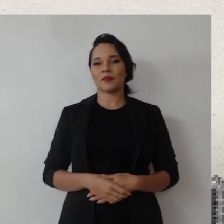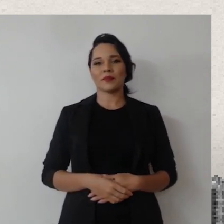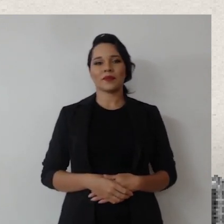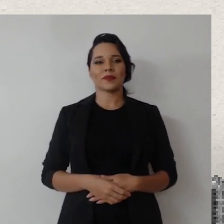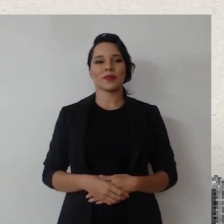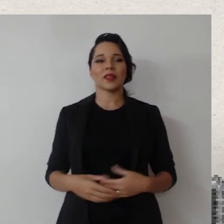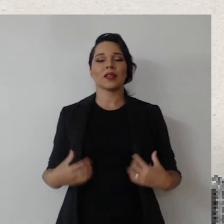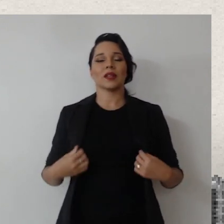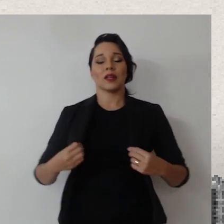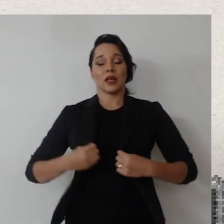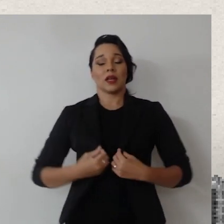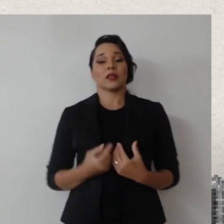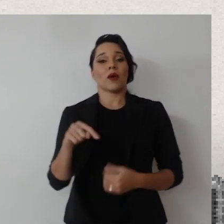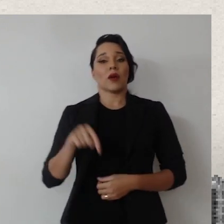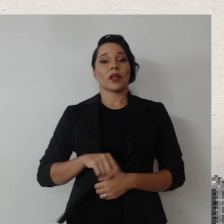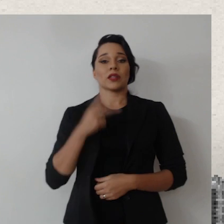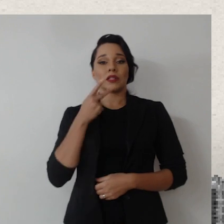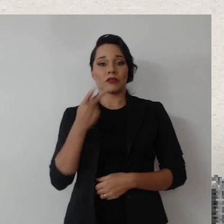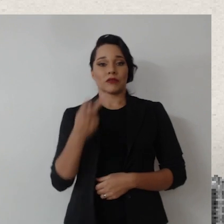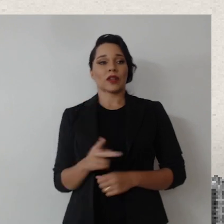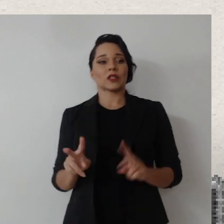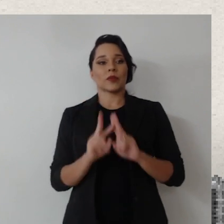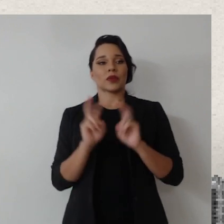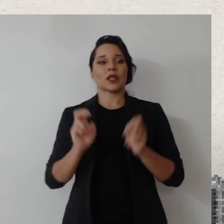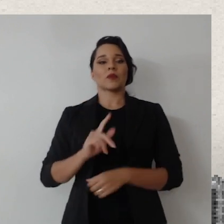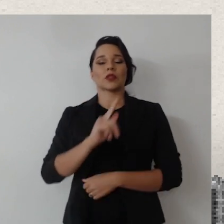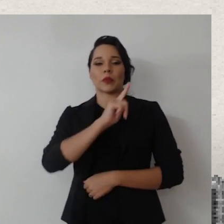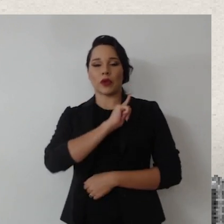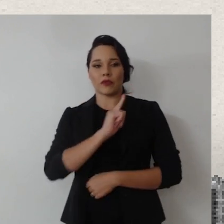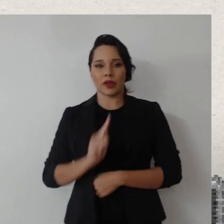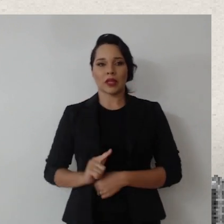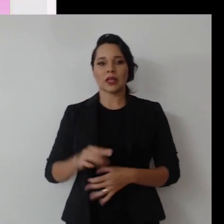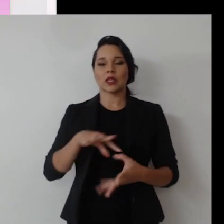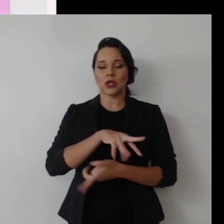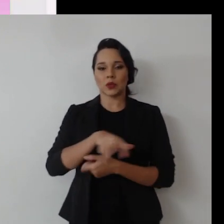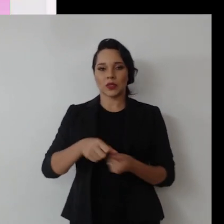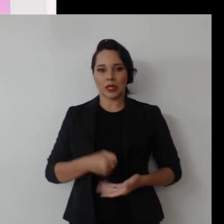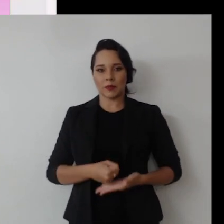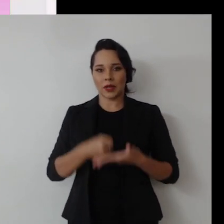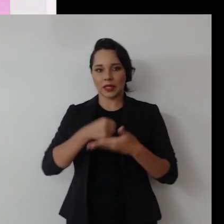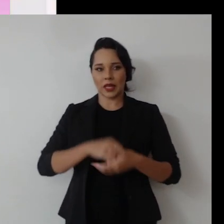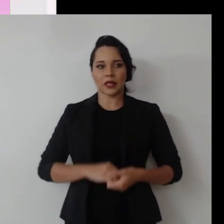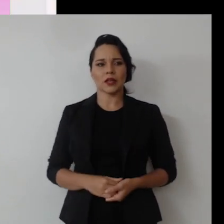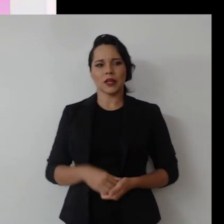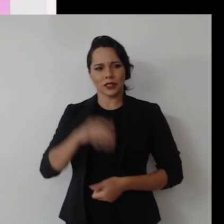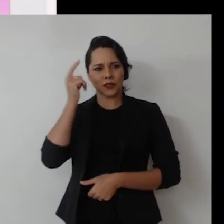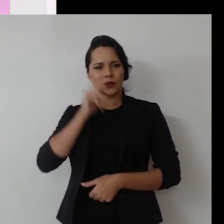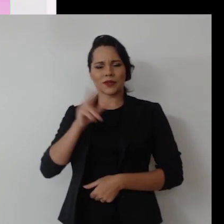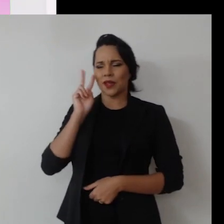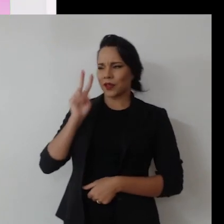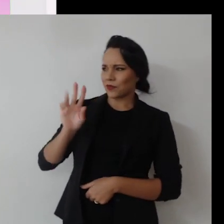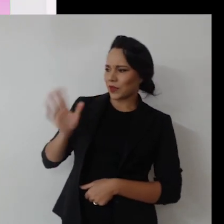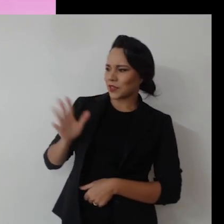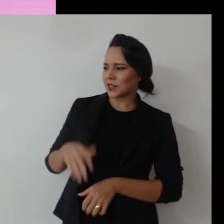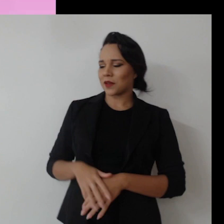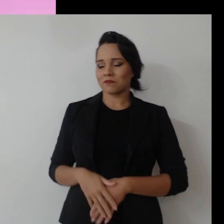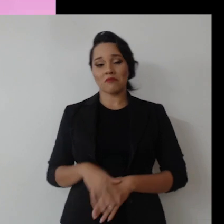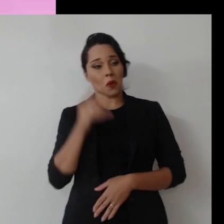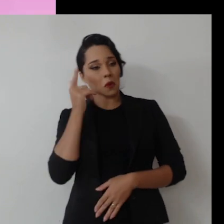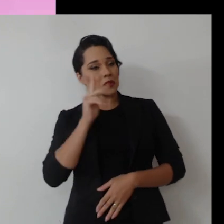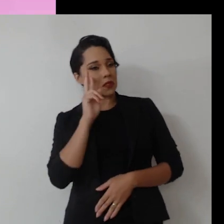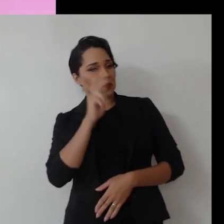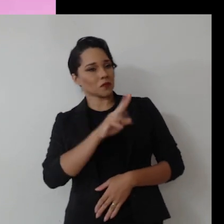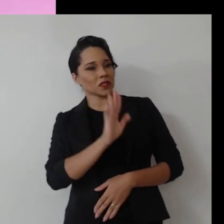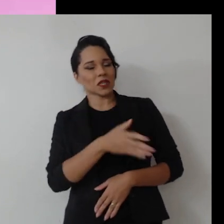Claro. A gente fala sobre sobre governança e sustentabilidade. Vocês conseguem ver aí já? Eu